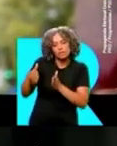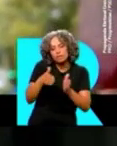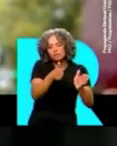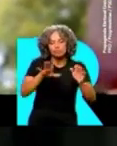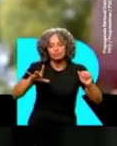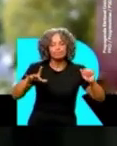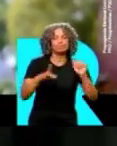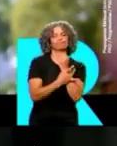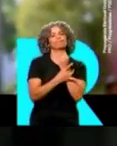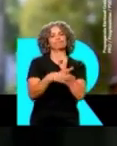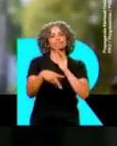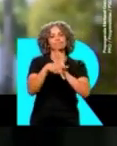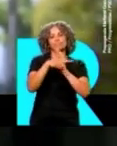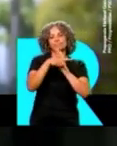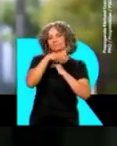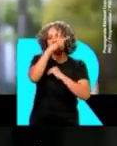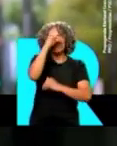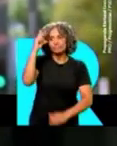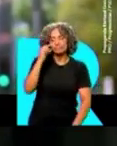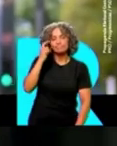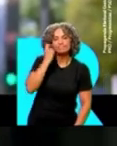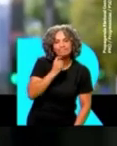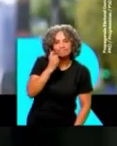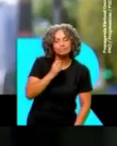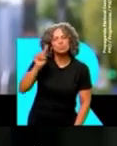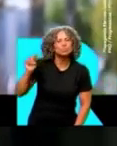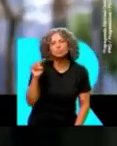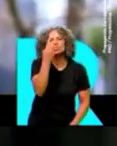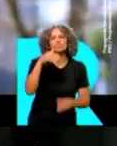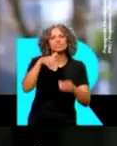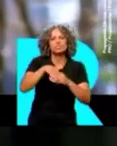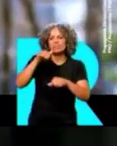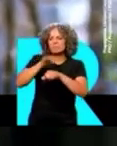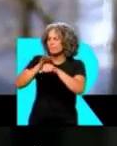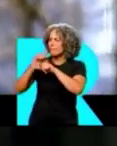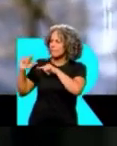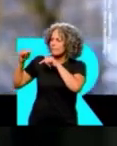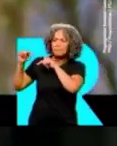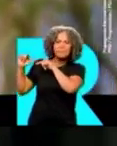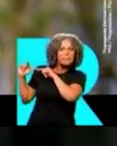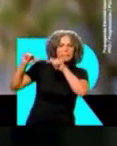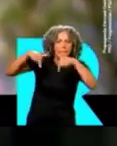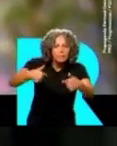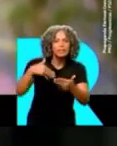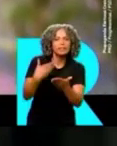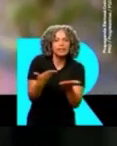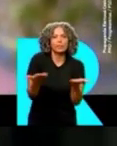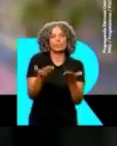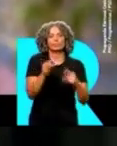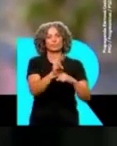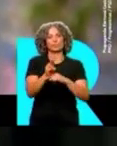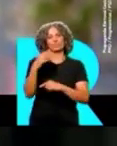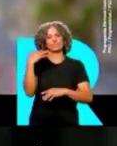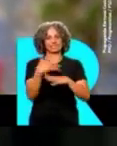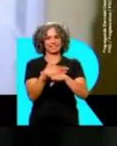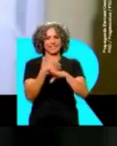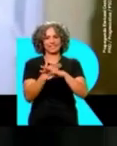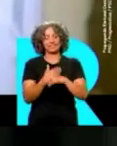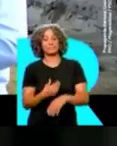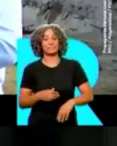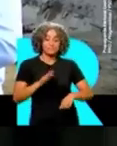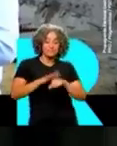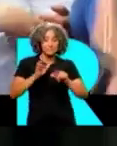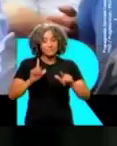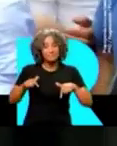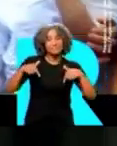escolher o caminho seguro com o Ricardo Nunes prefeito. O único candidato que fez, faz. E vai fazer muito mais pela nossa cidade. O